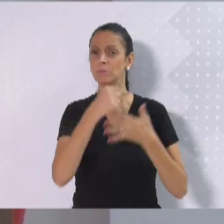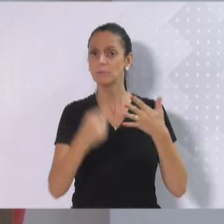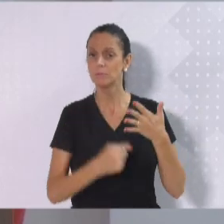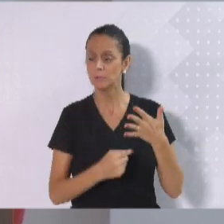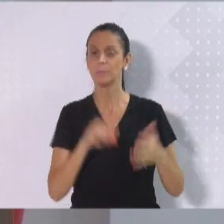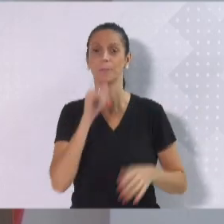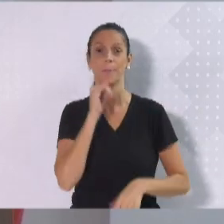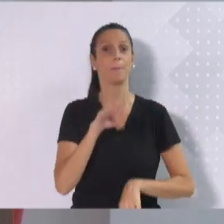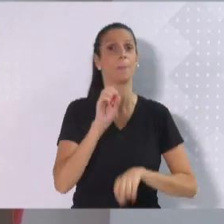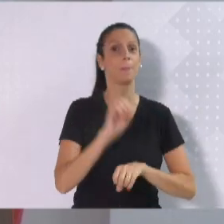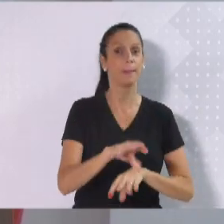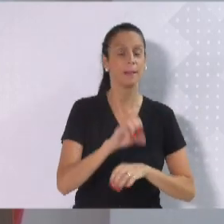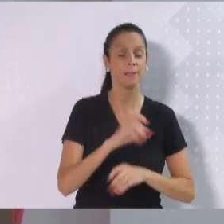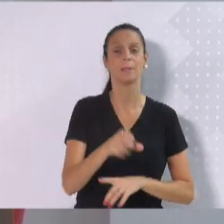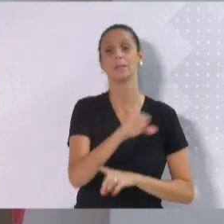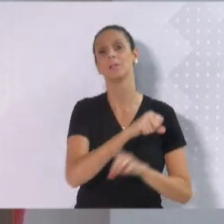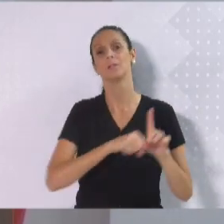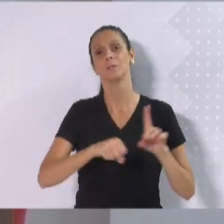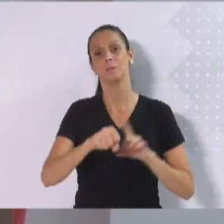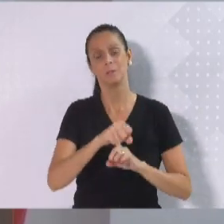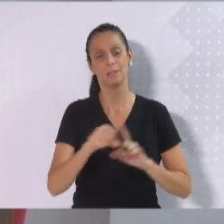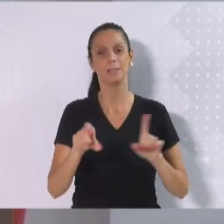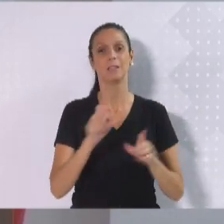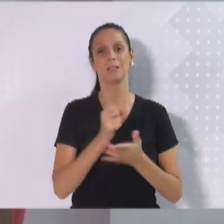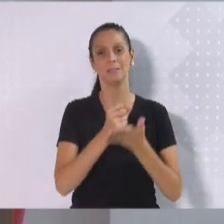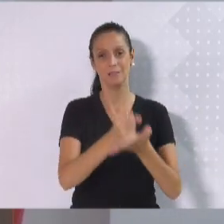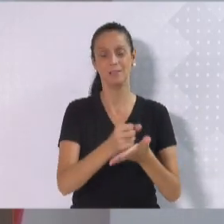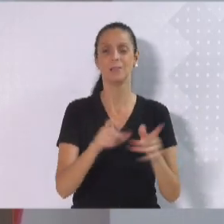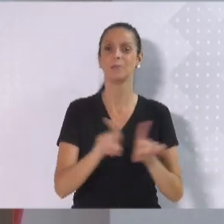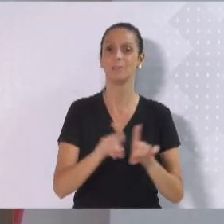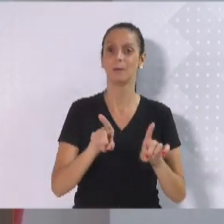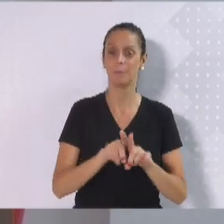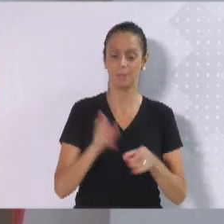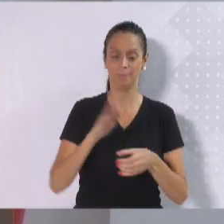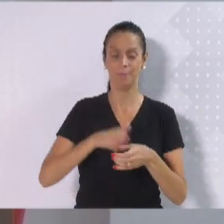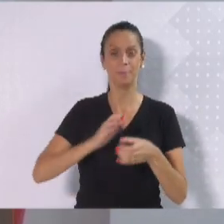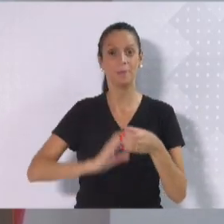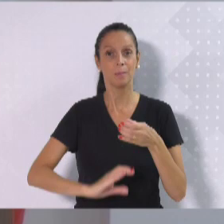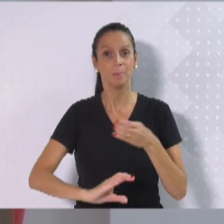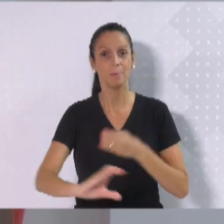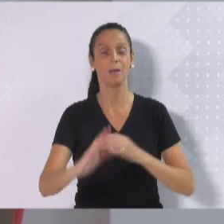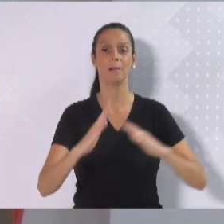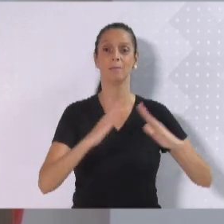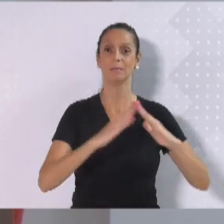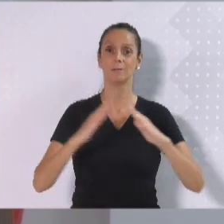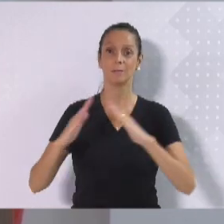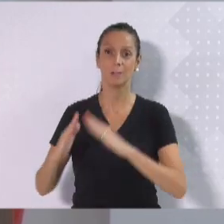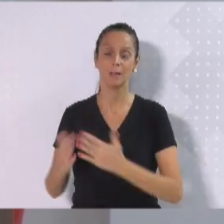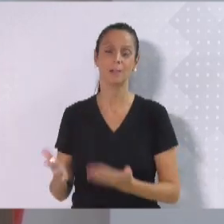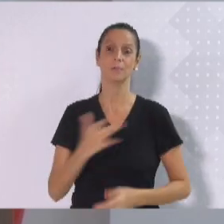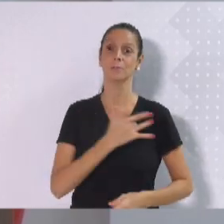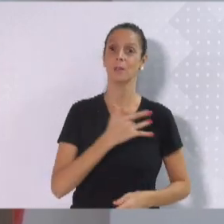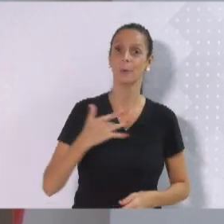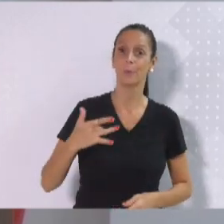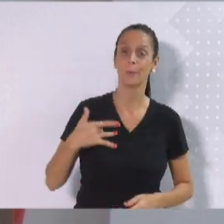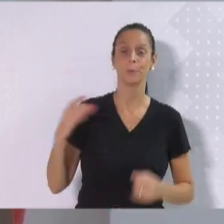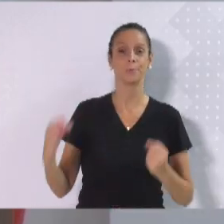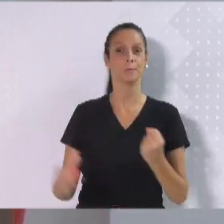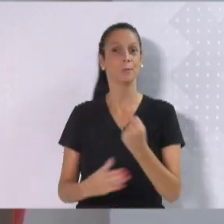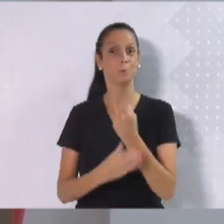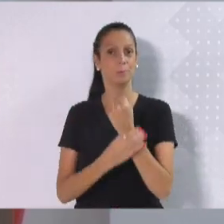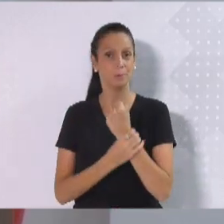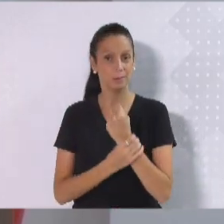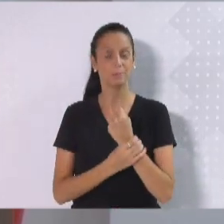assistência social, a questão da saúde, o saneamento, habitação, ciência, segurança. São pautas do cuidado.